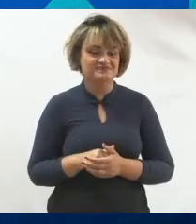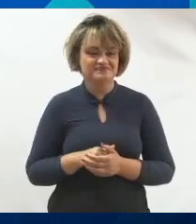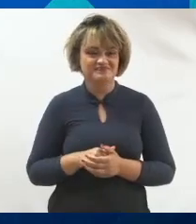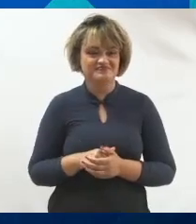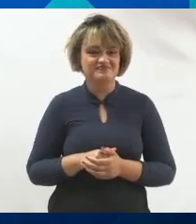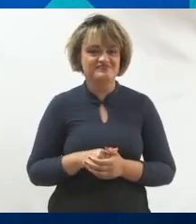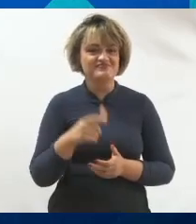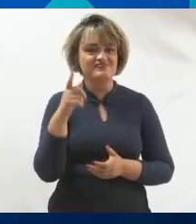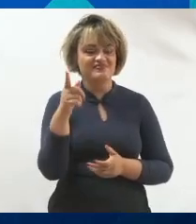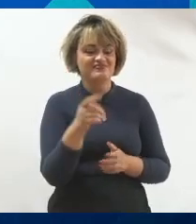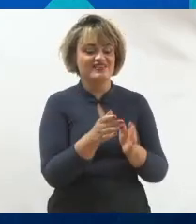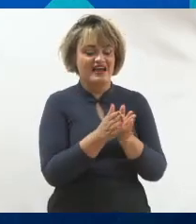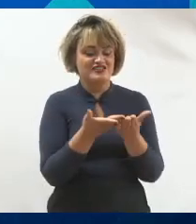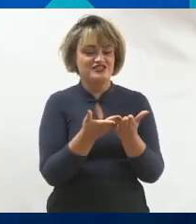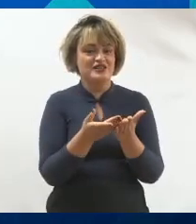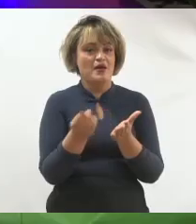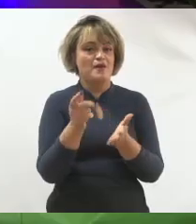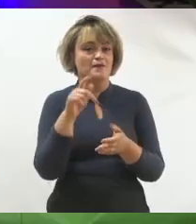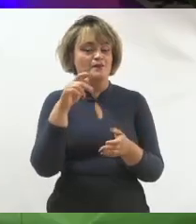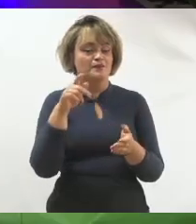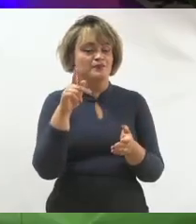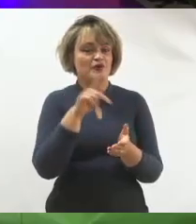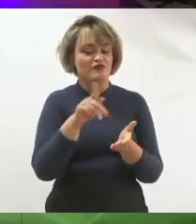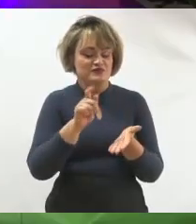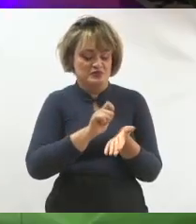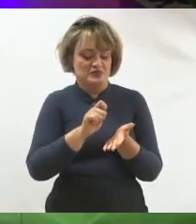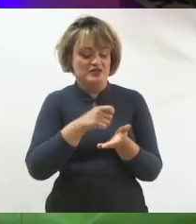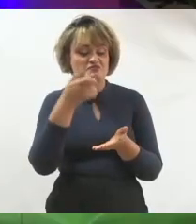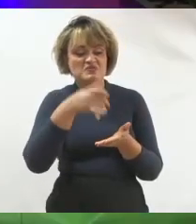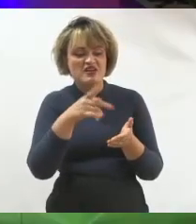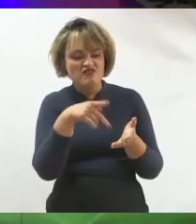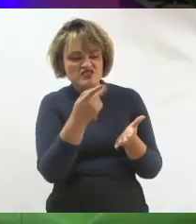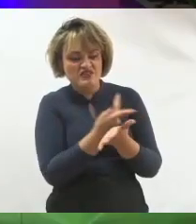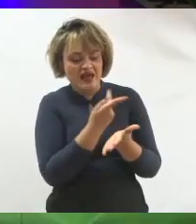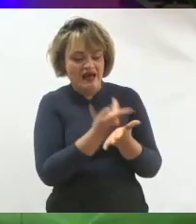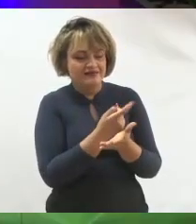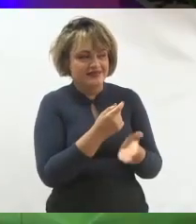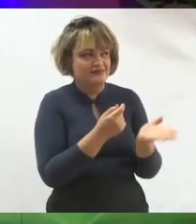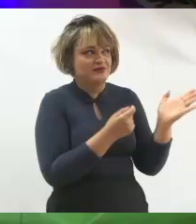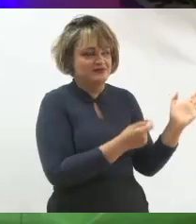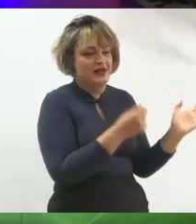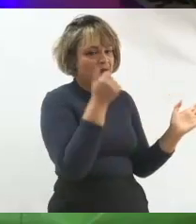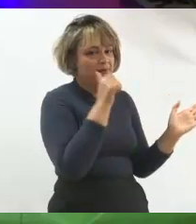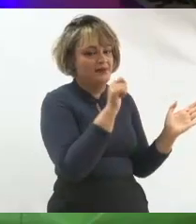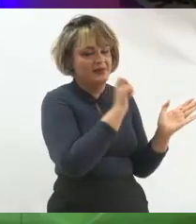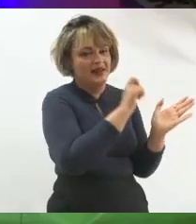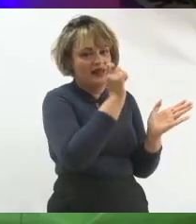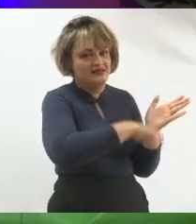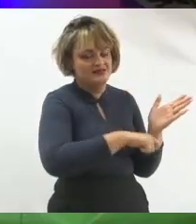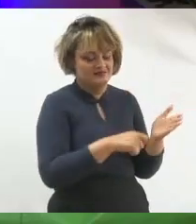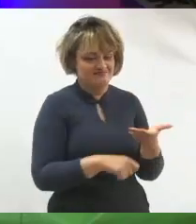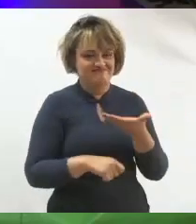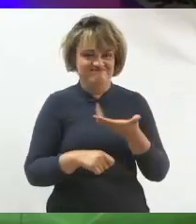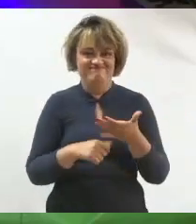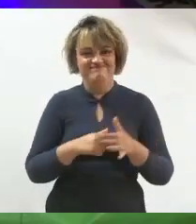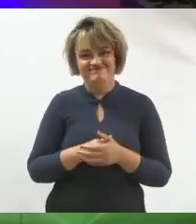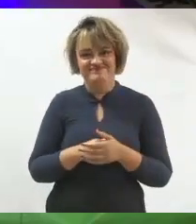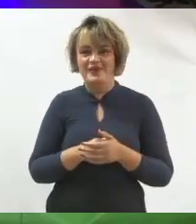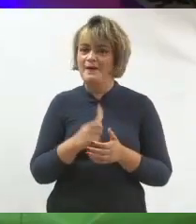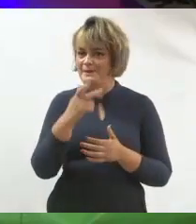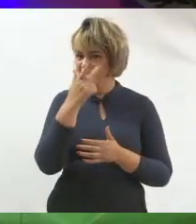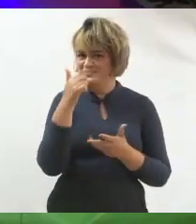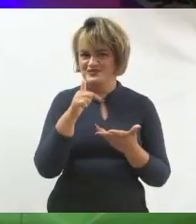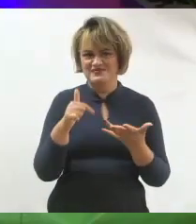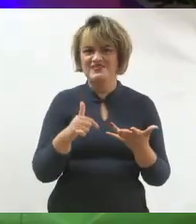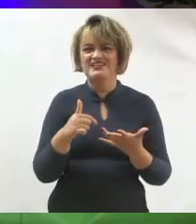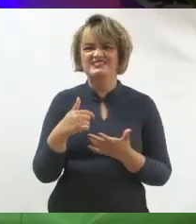De ter que levar na agendinha a advertência para voltar com a assinatura do pai ou da mãe. Muita gente se identificou com